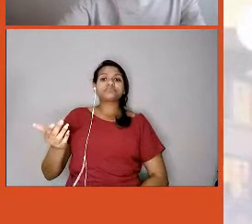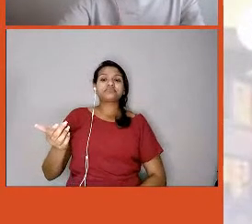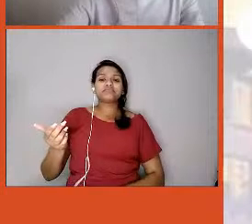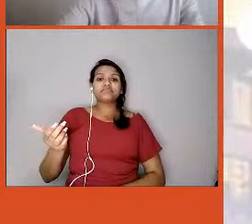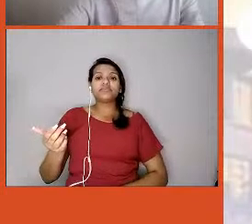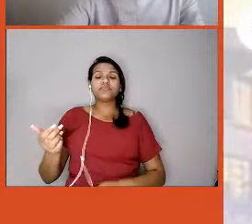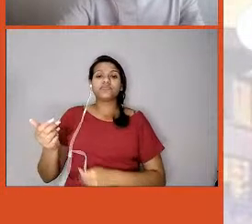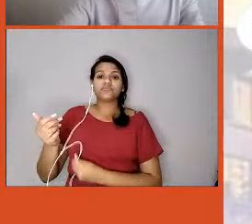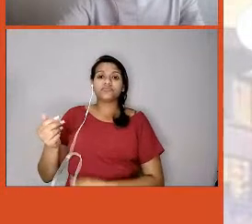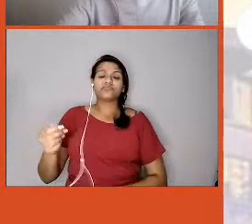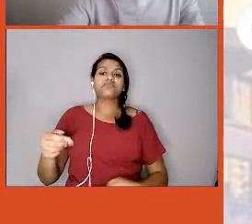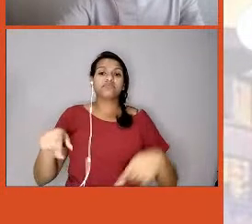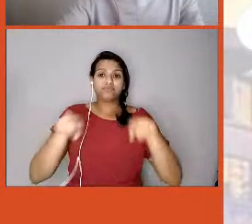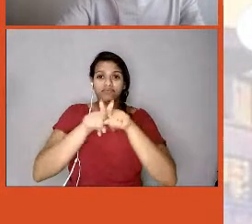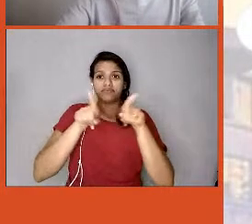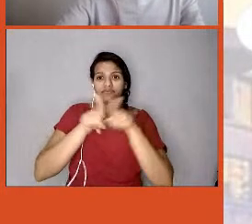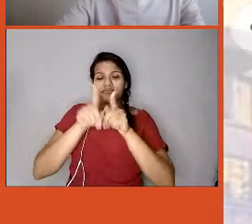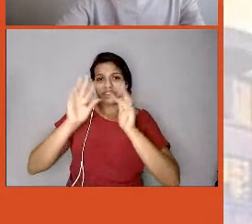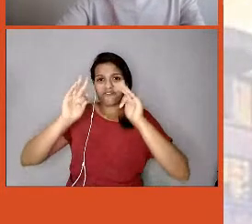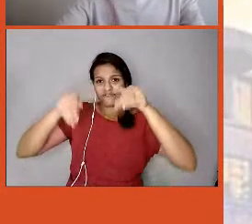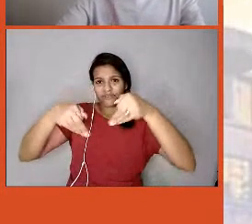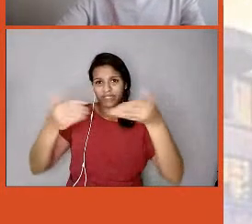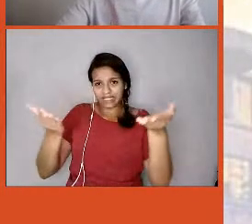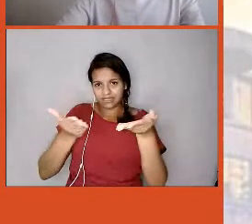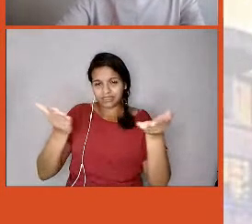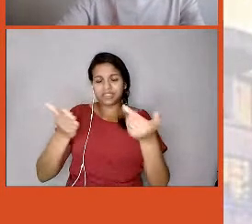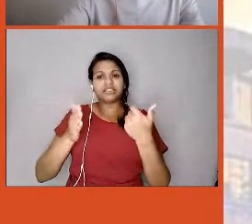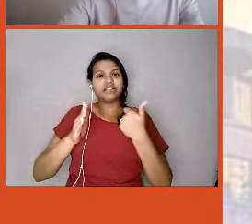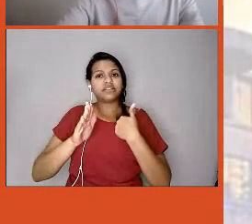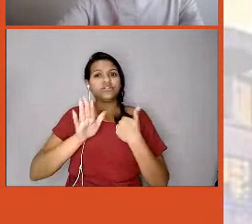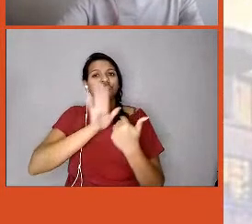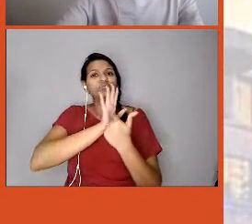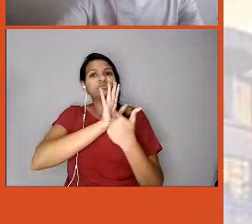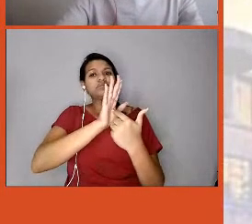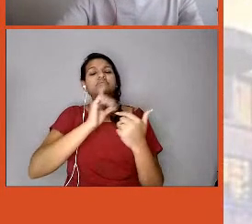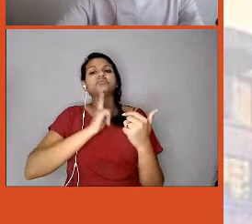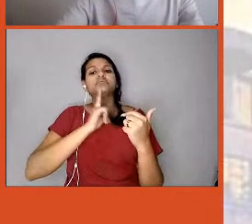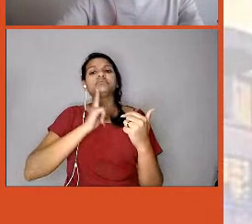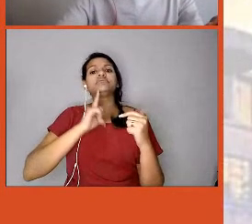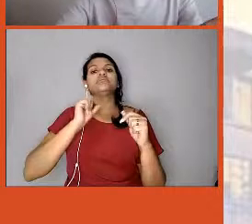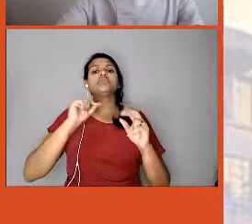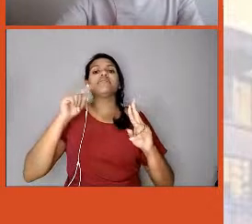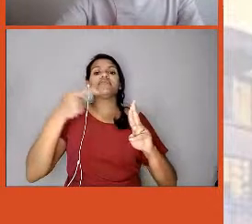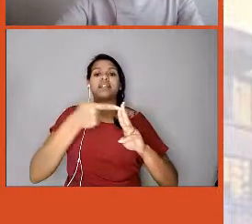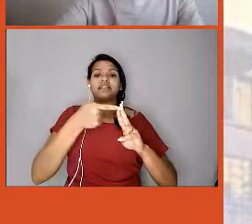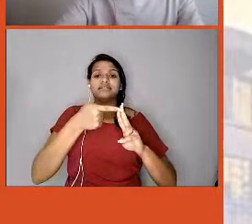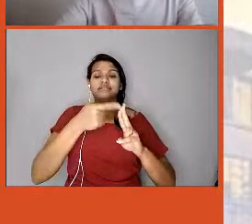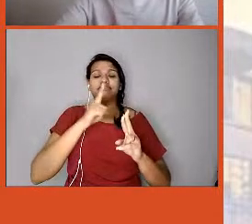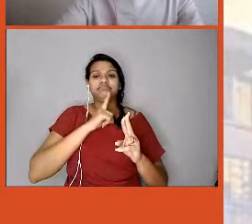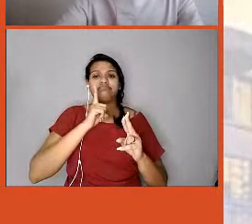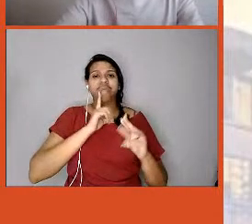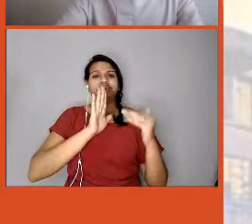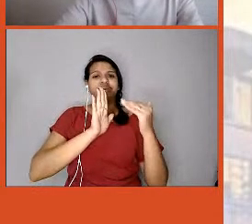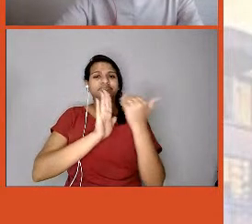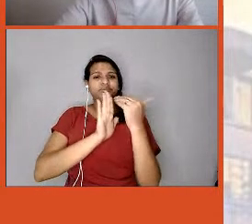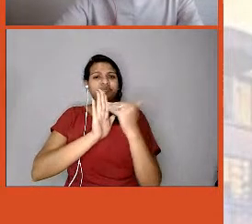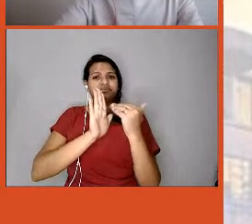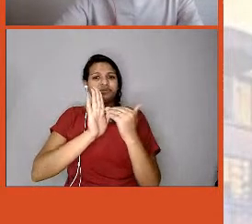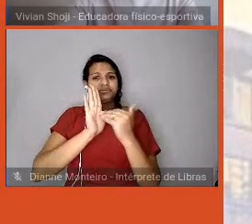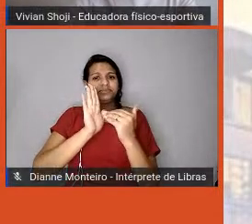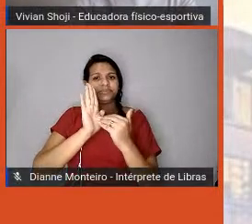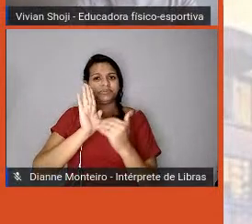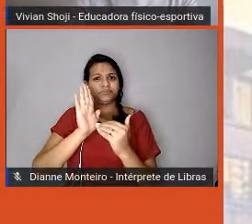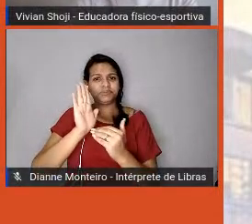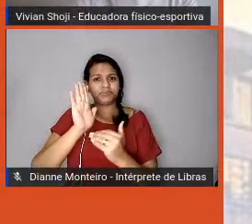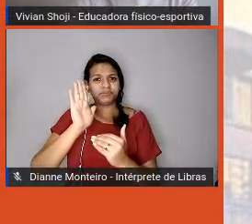aqui, referências voltadas para tudo que eu citei, com relação às pesquisas que nós